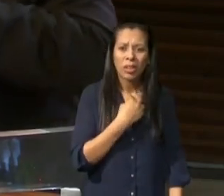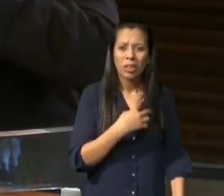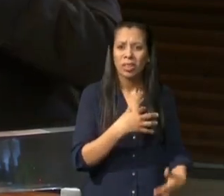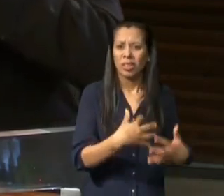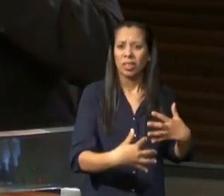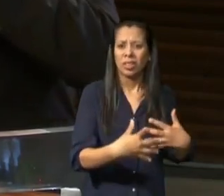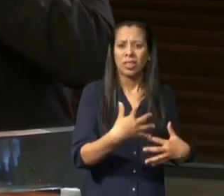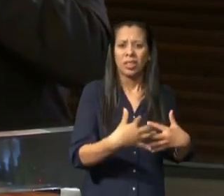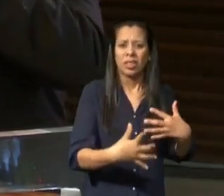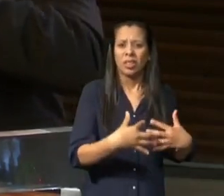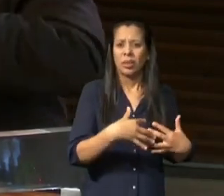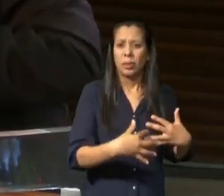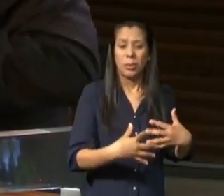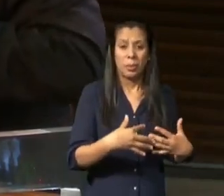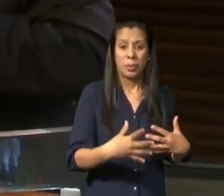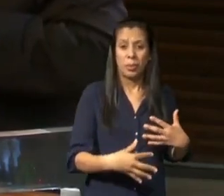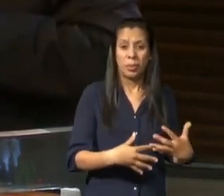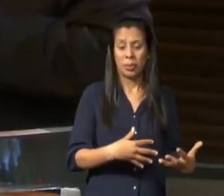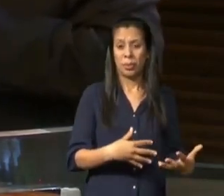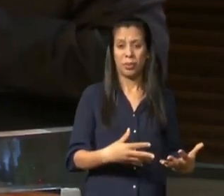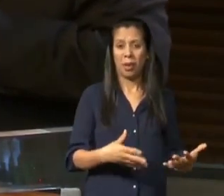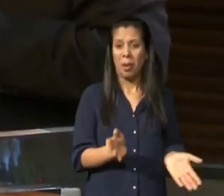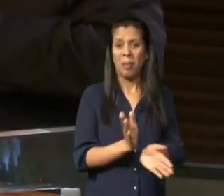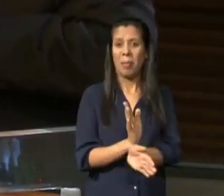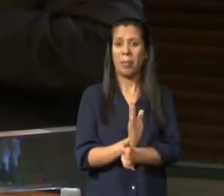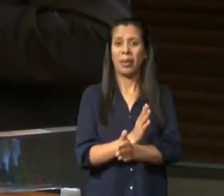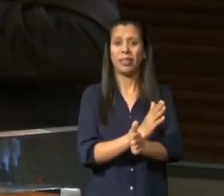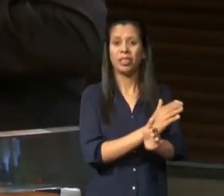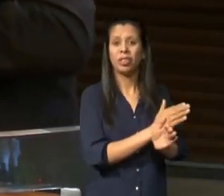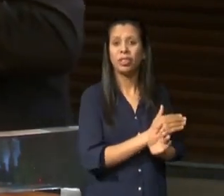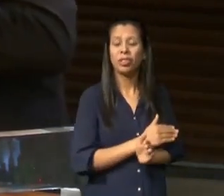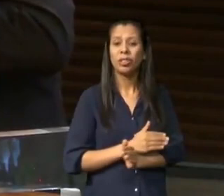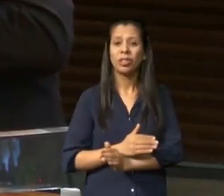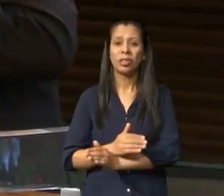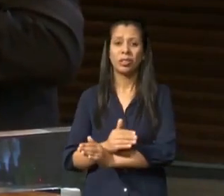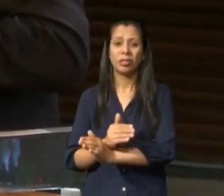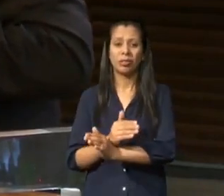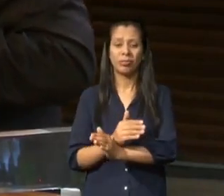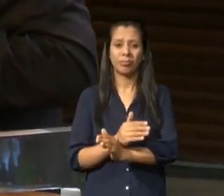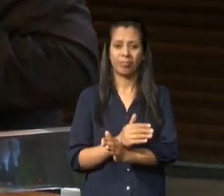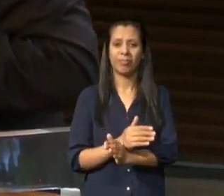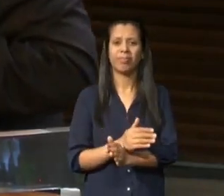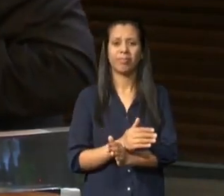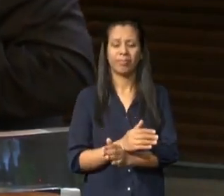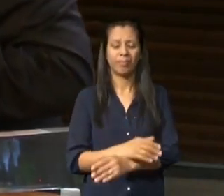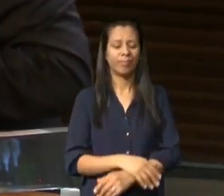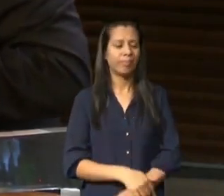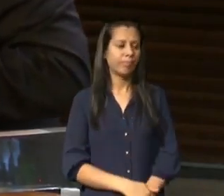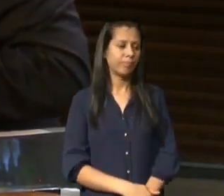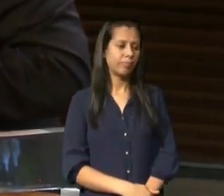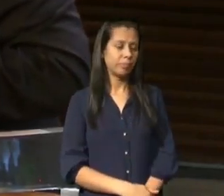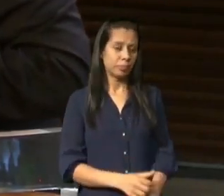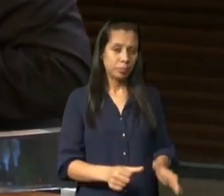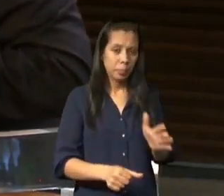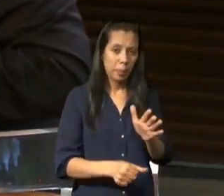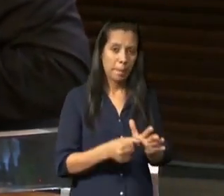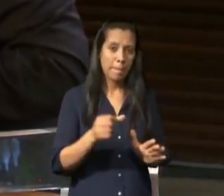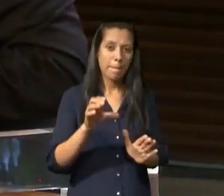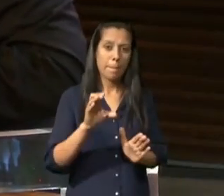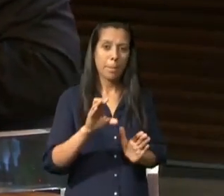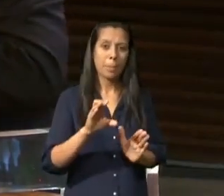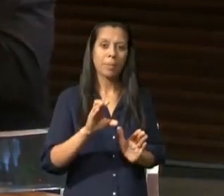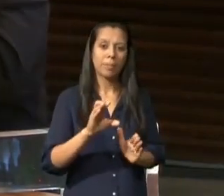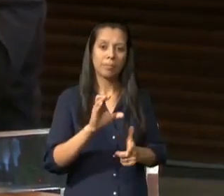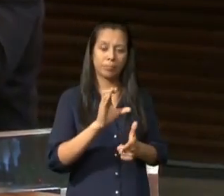assim como eles confundiram no verso 11 nós encontramos que este exemplo